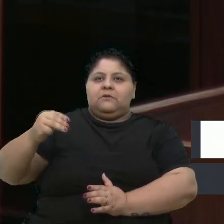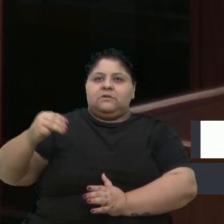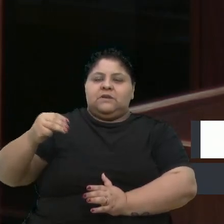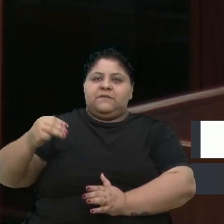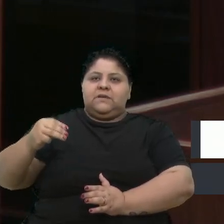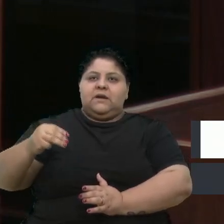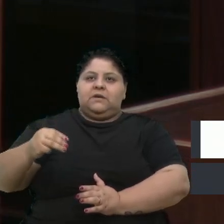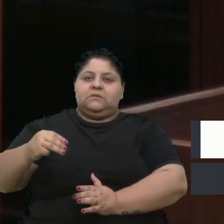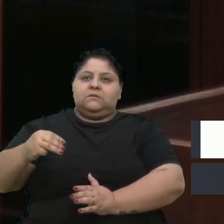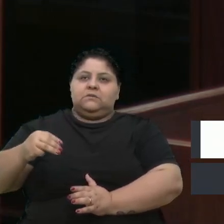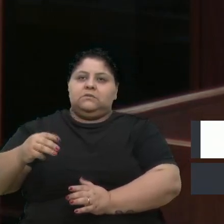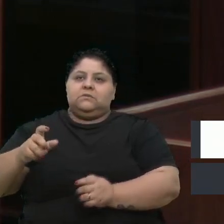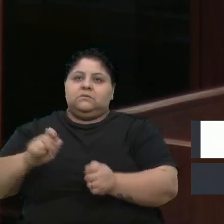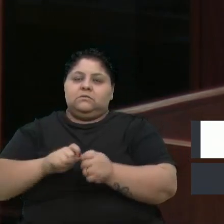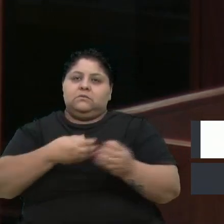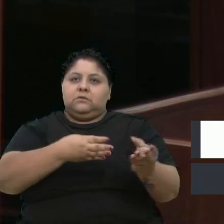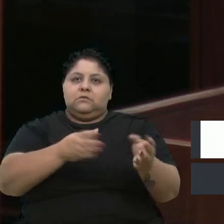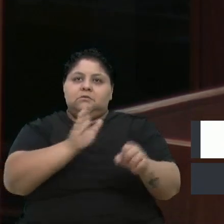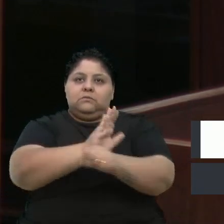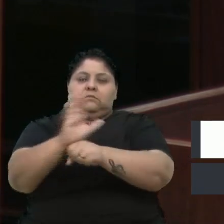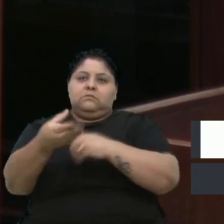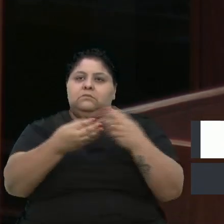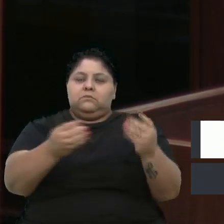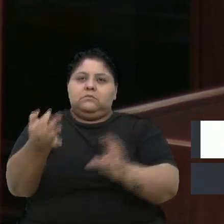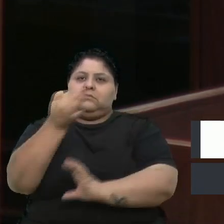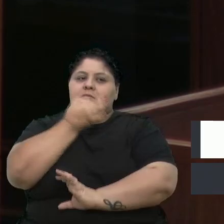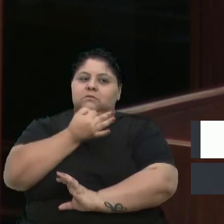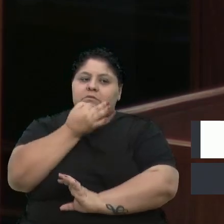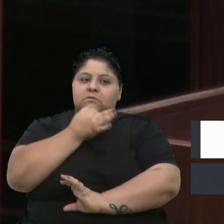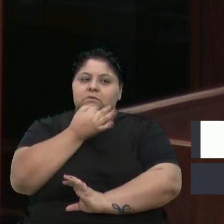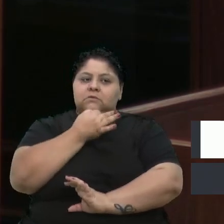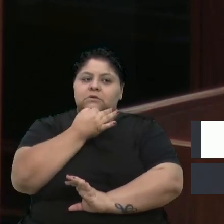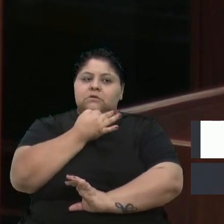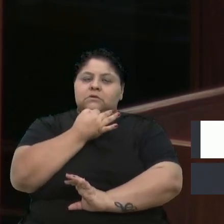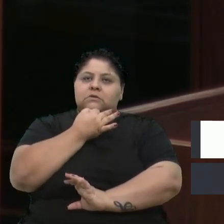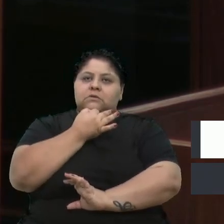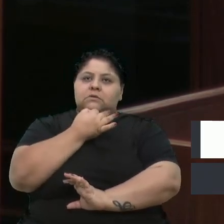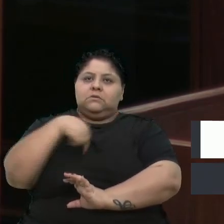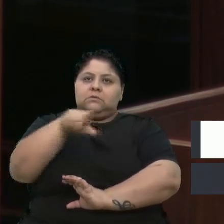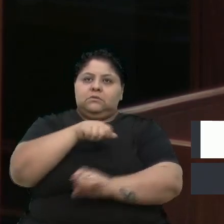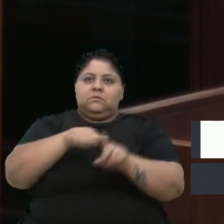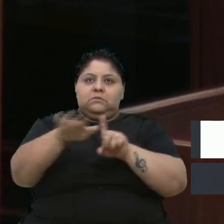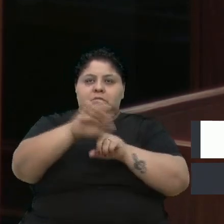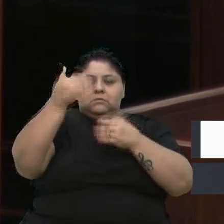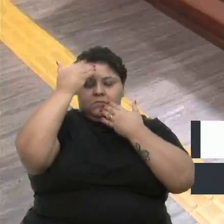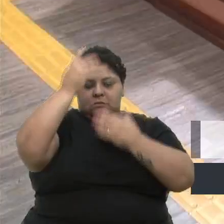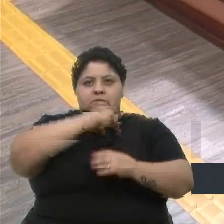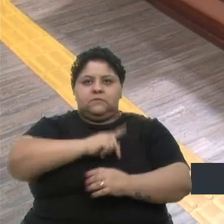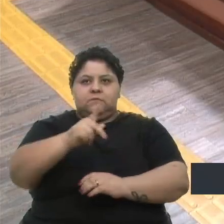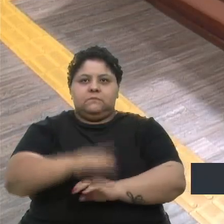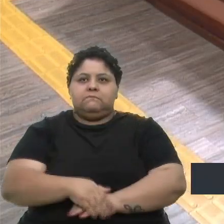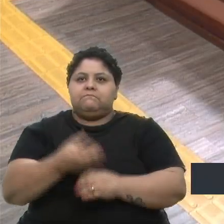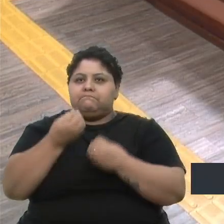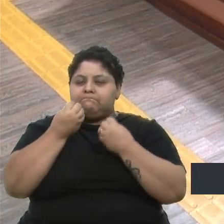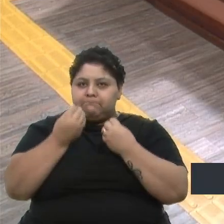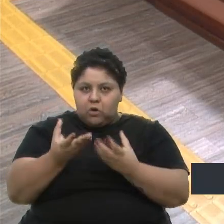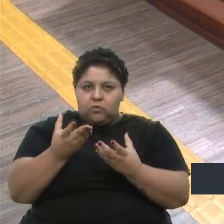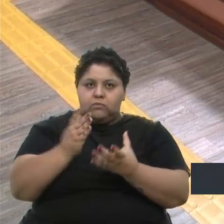muito o Caxias do Sul, vai ajudar muito a nossa sociedade. Obrigado, presidente. Obrigado. Bom, o senhor